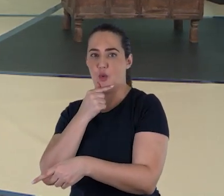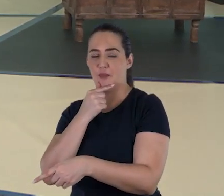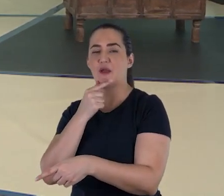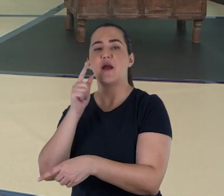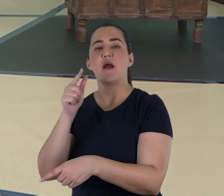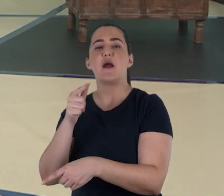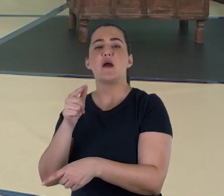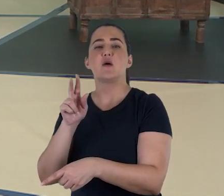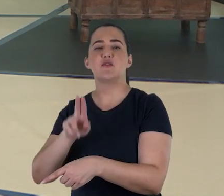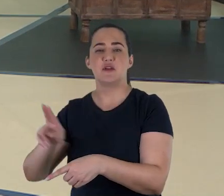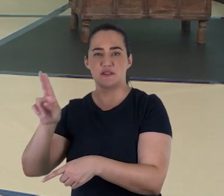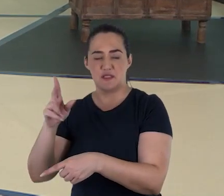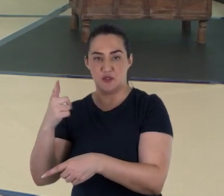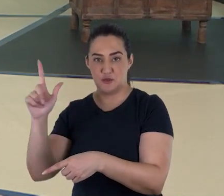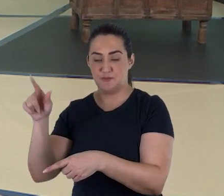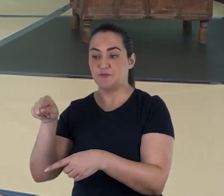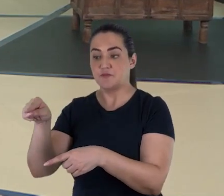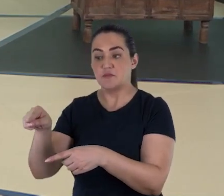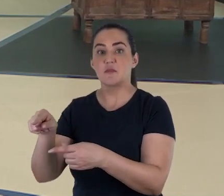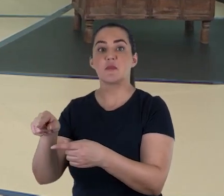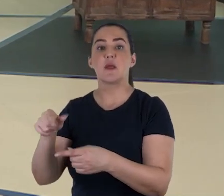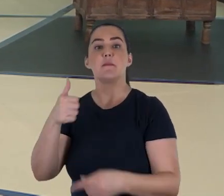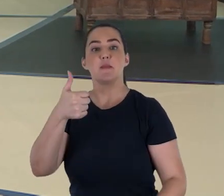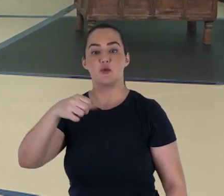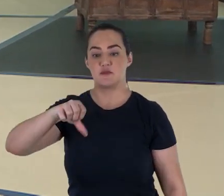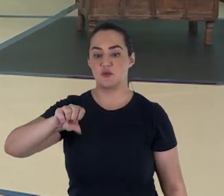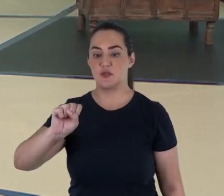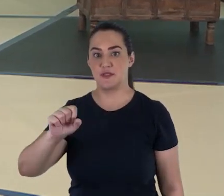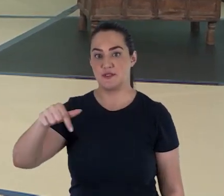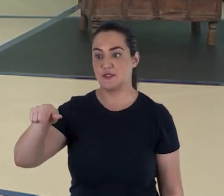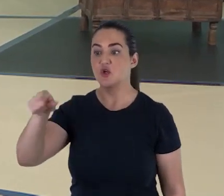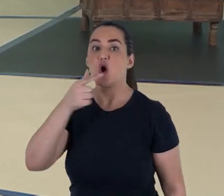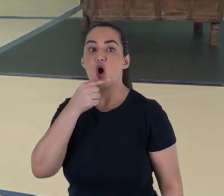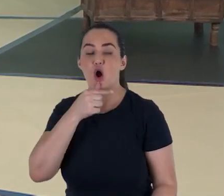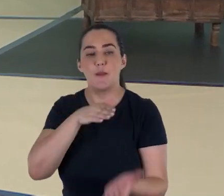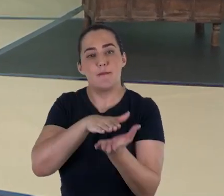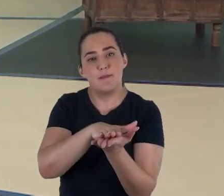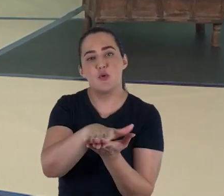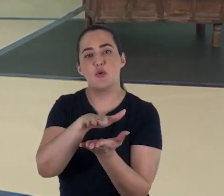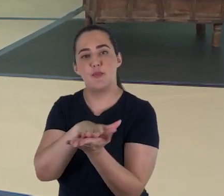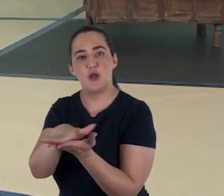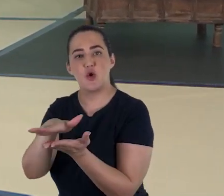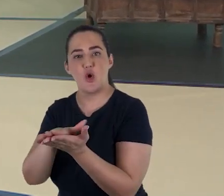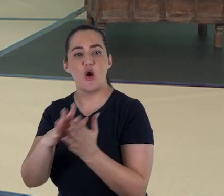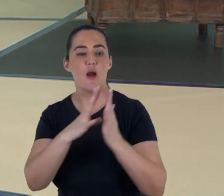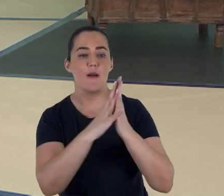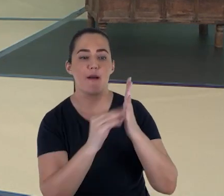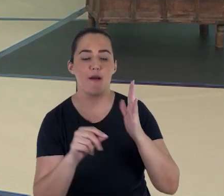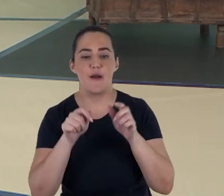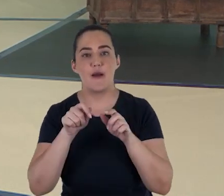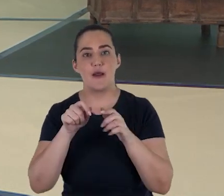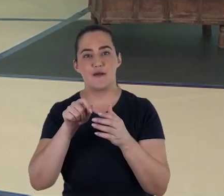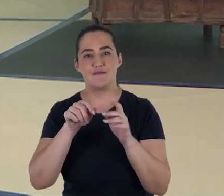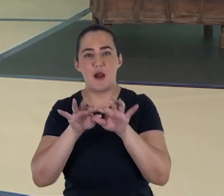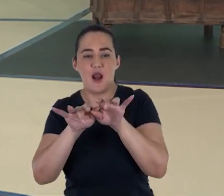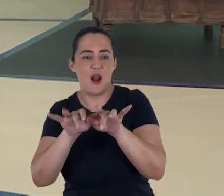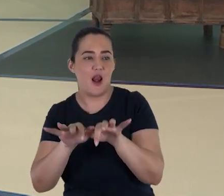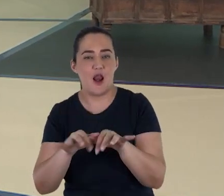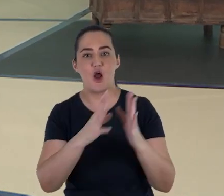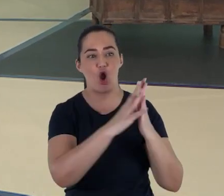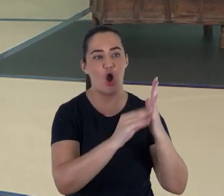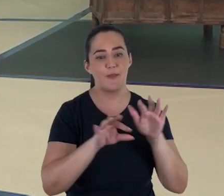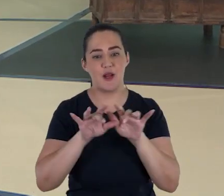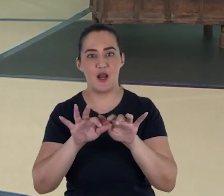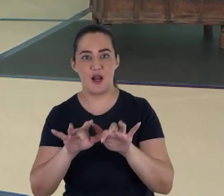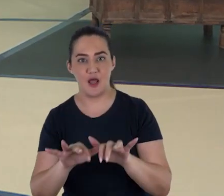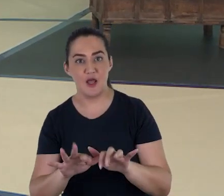Universidade de Notre Dame. Assim, em 1987, Urur publicou os materiais em um pergaminho da Gruta número